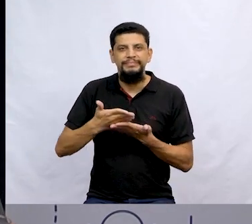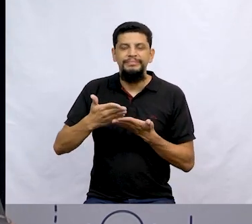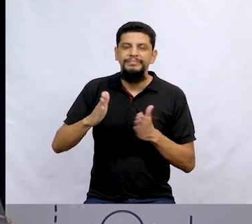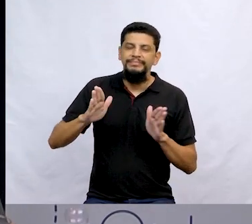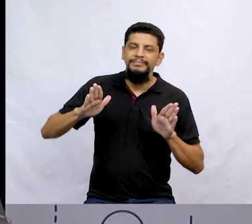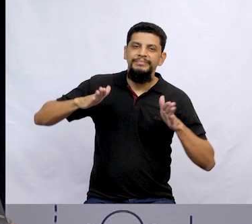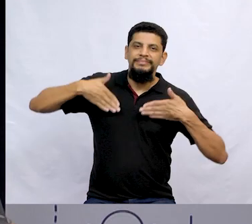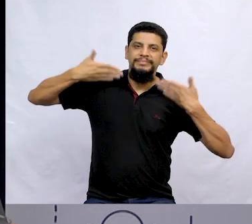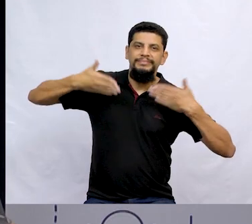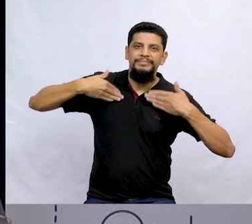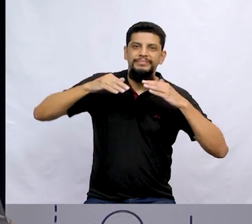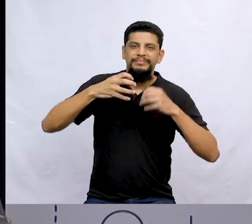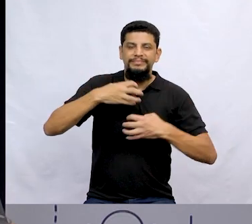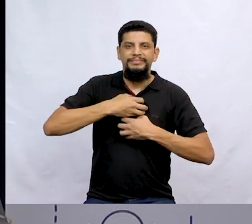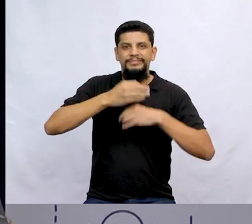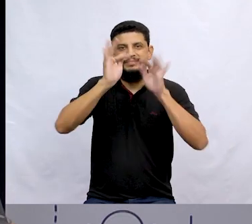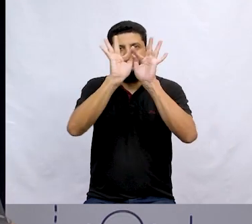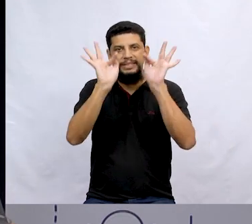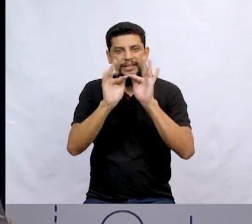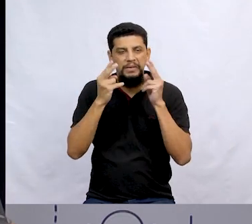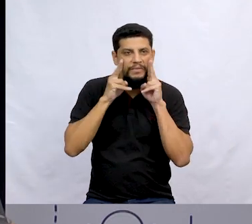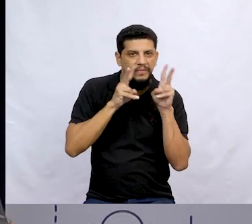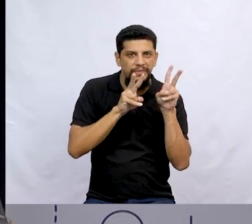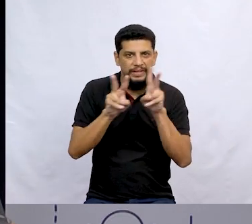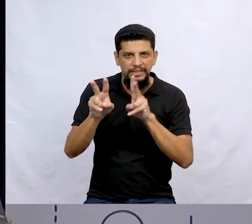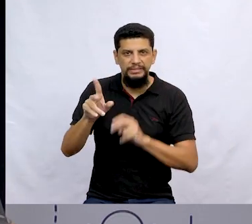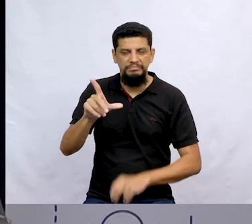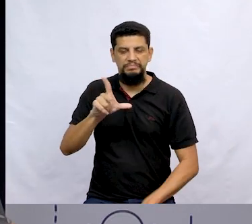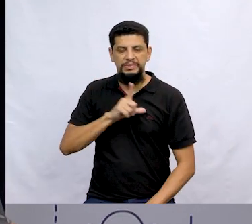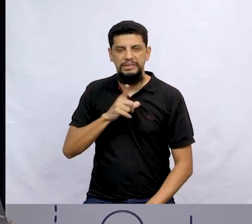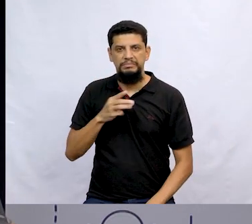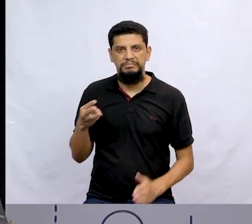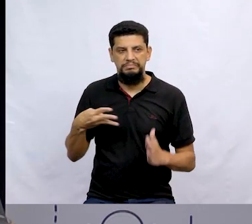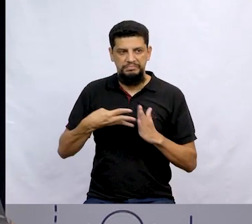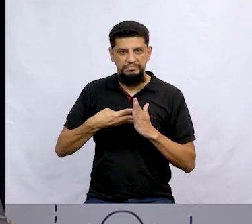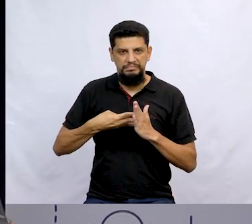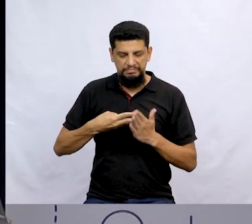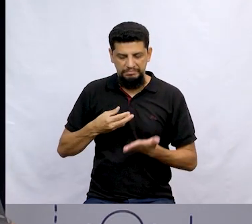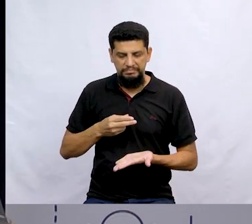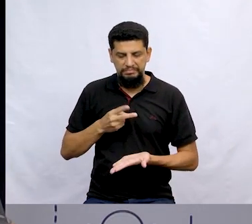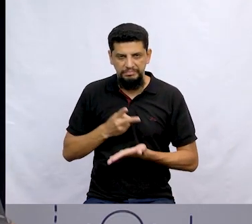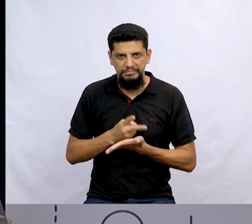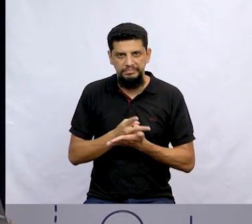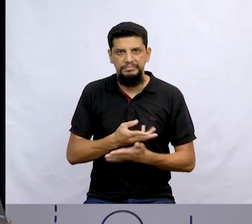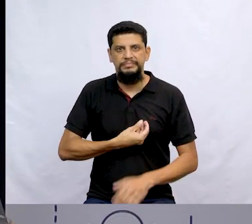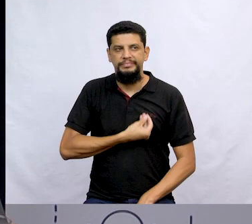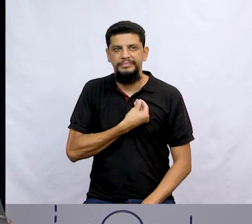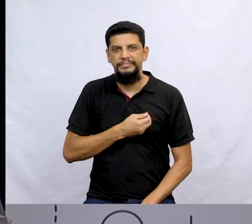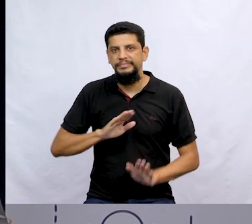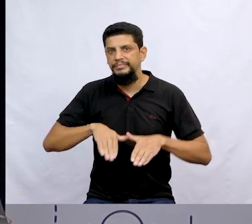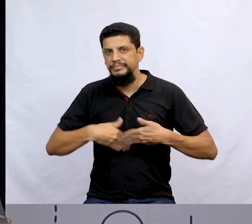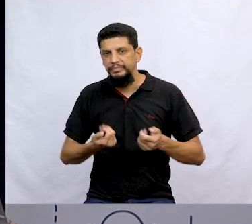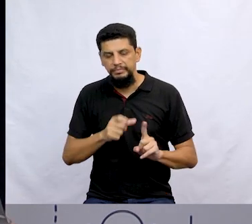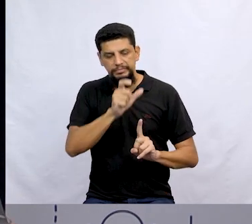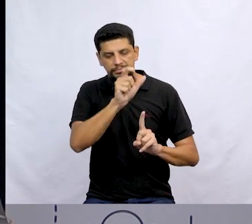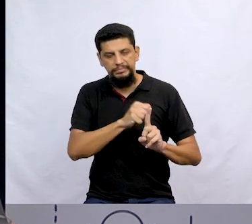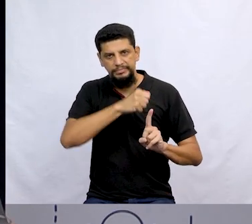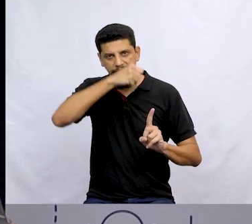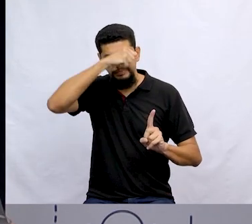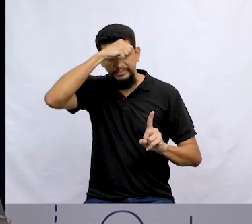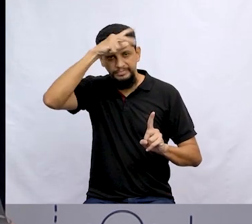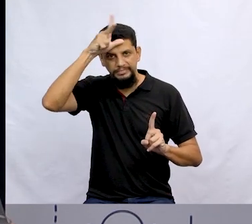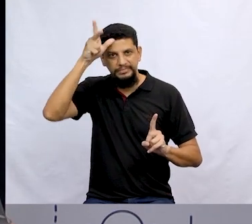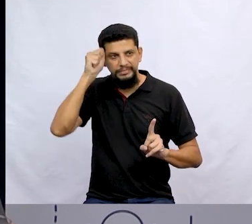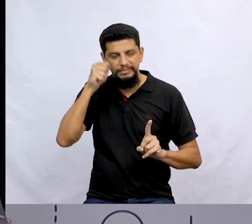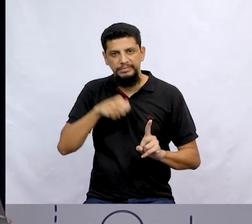novamente. E começaram a ver que a vida tinha sim, tinha motivo para continuar vivendo. Então, o prefeito aliviado